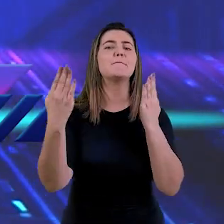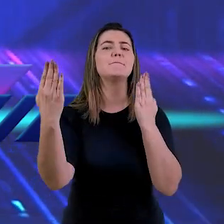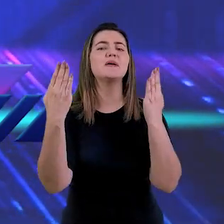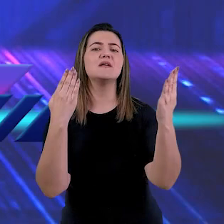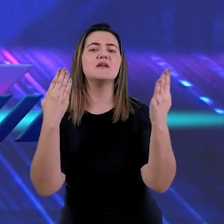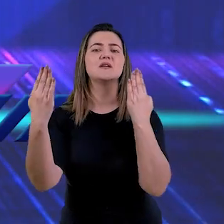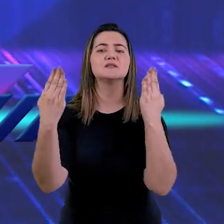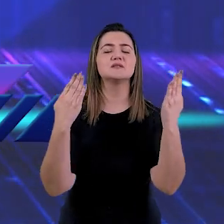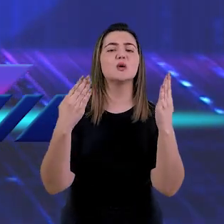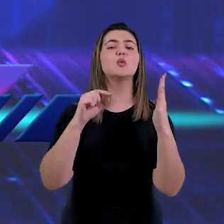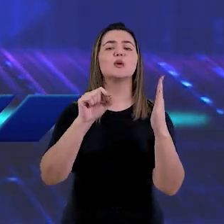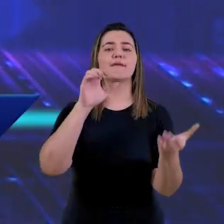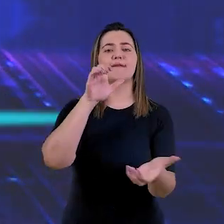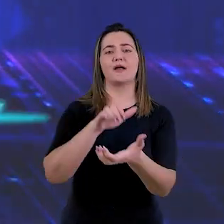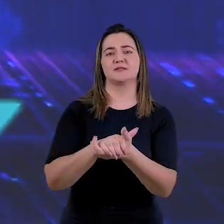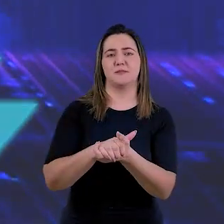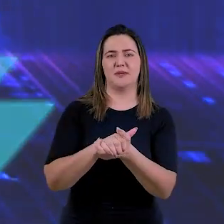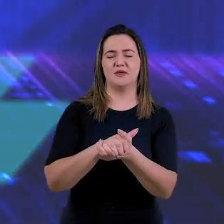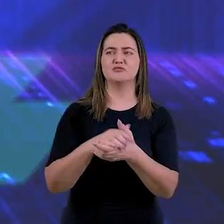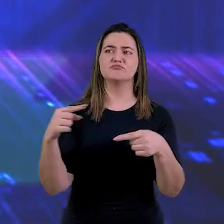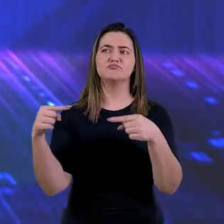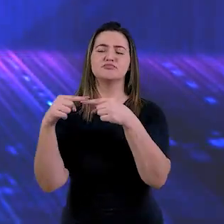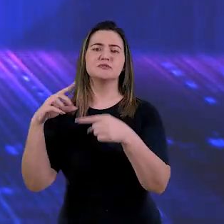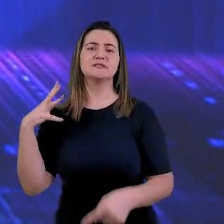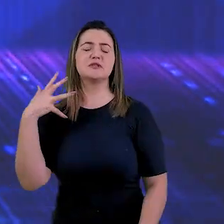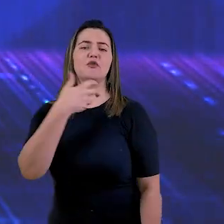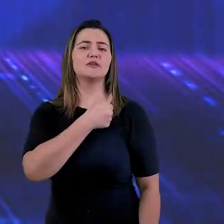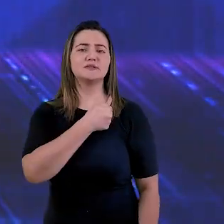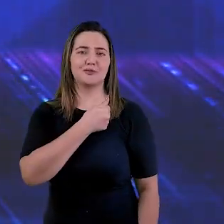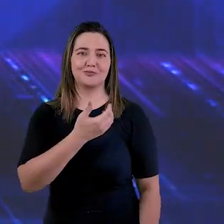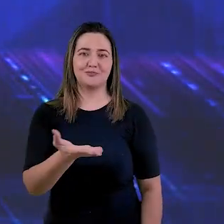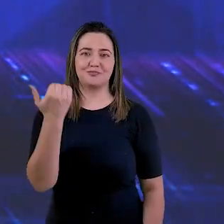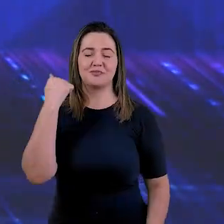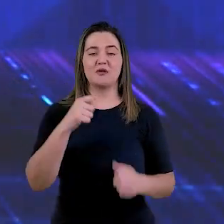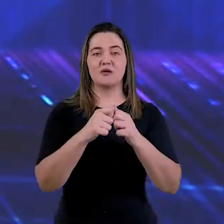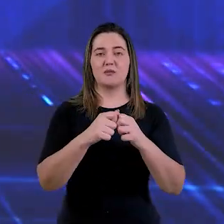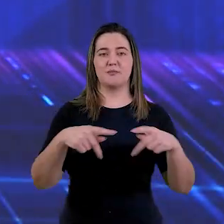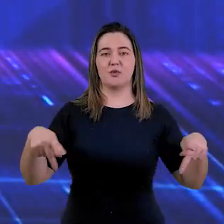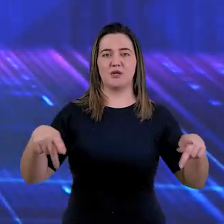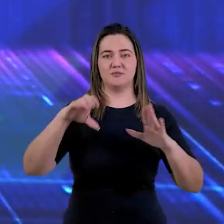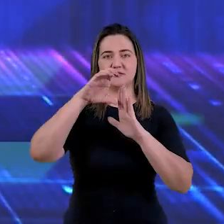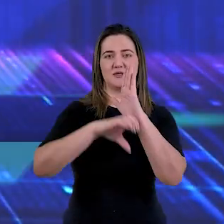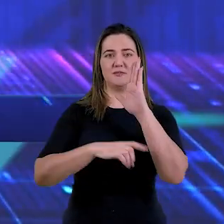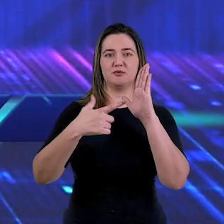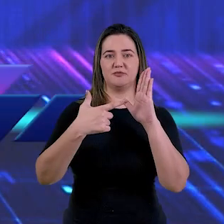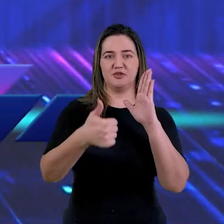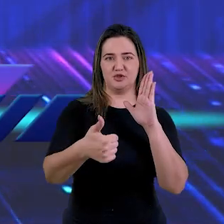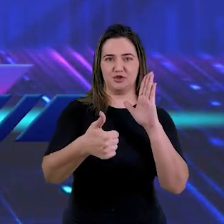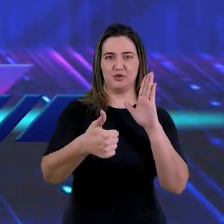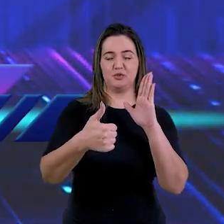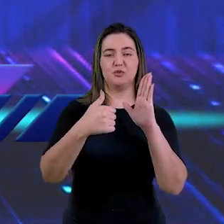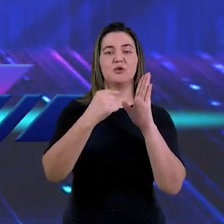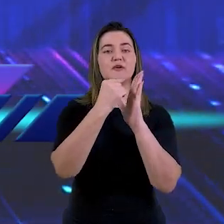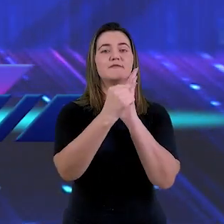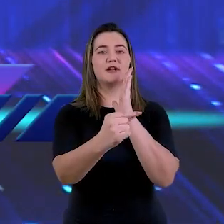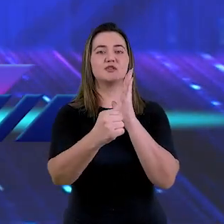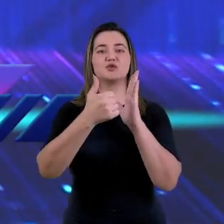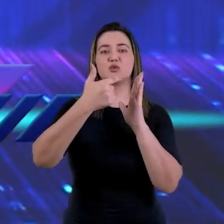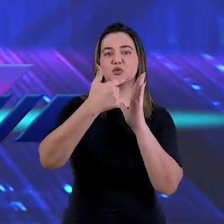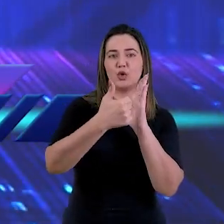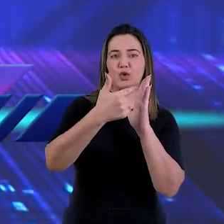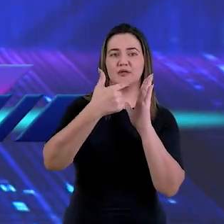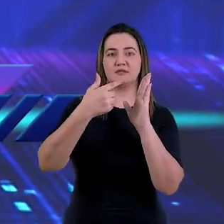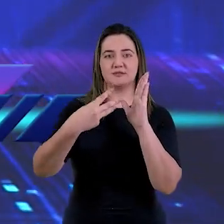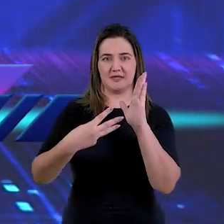casamento tem a ver com a dinâmica da salvação. Vamos à Apocalipse capítulo 21 e vamos ler os versículos